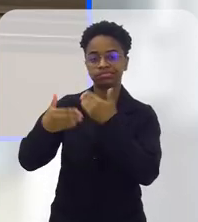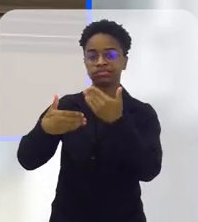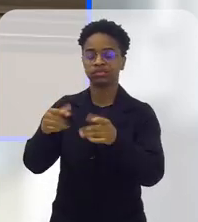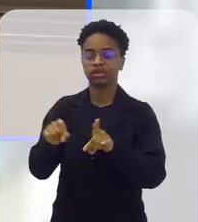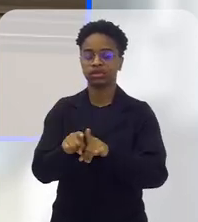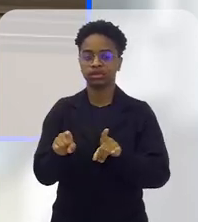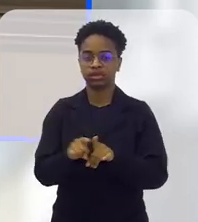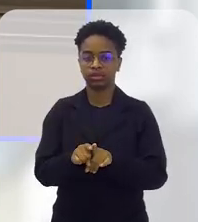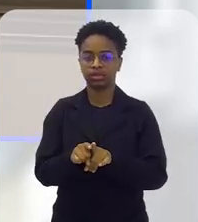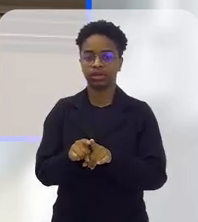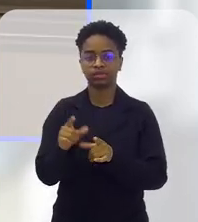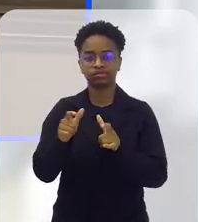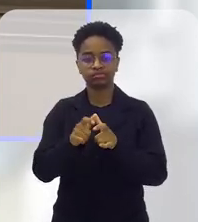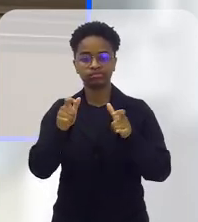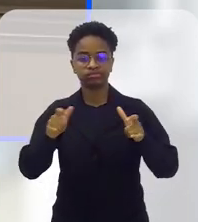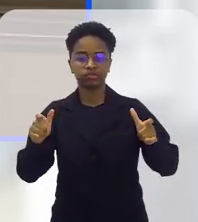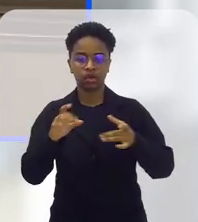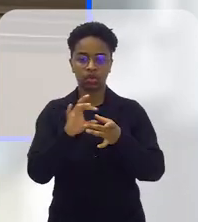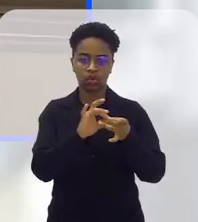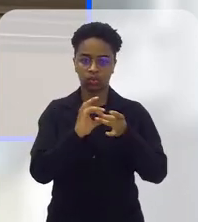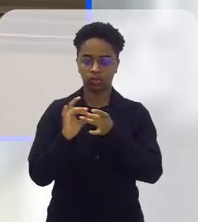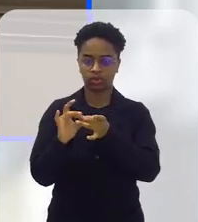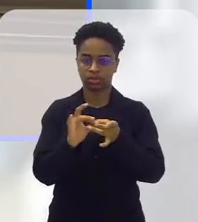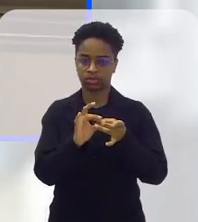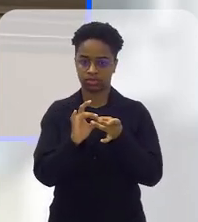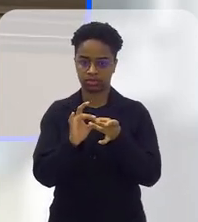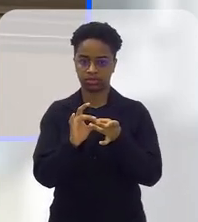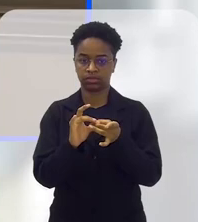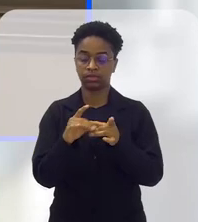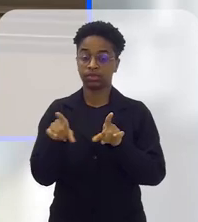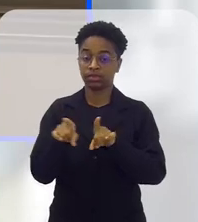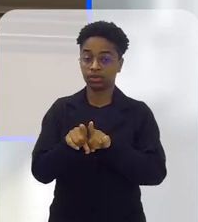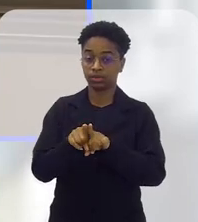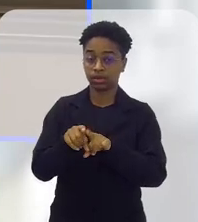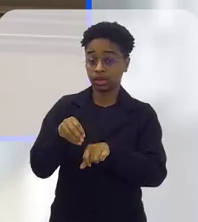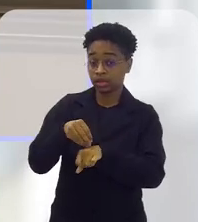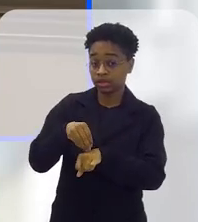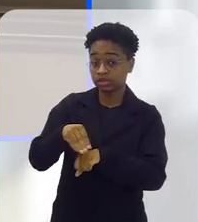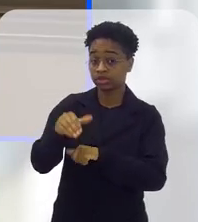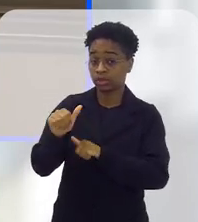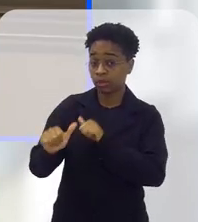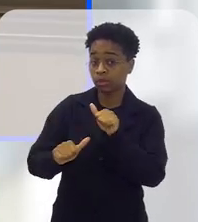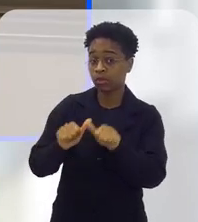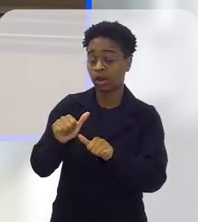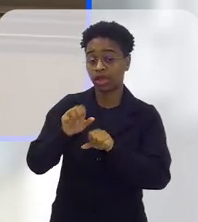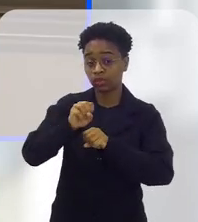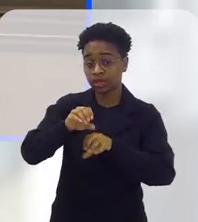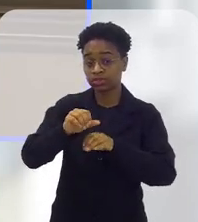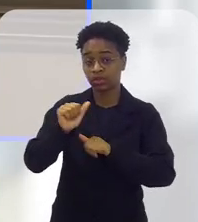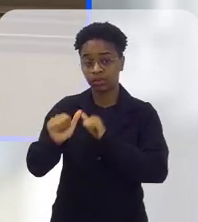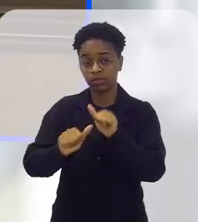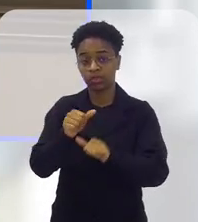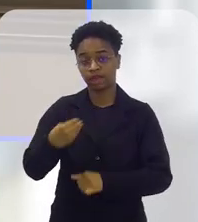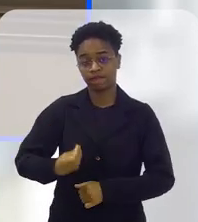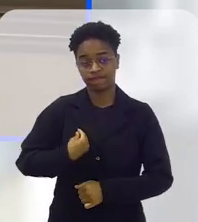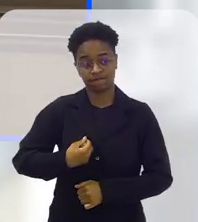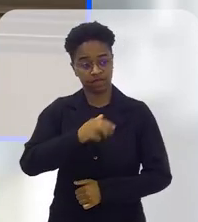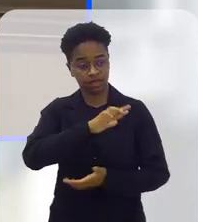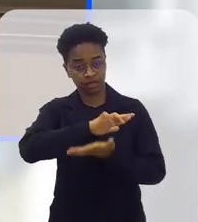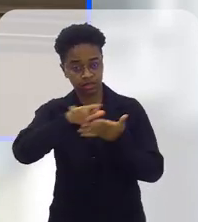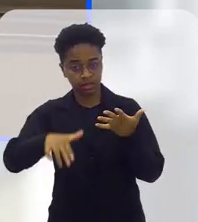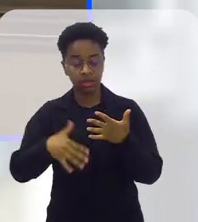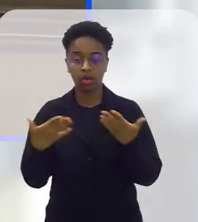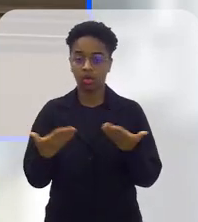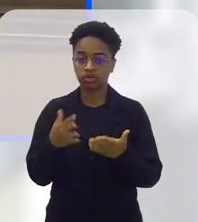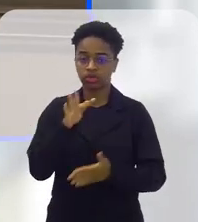o que faz crescer cada vez mais essa união. A educação é que transforma a vida, e hoje a FIA está tendo uma